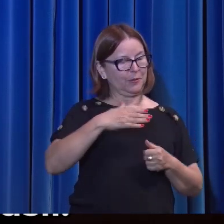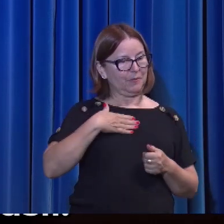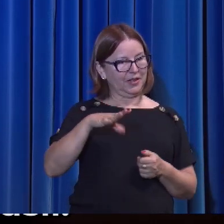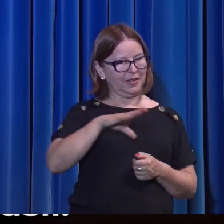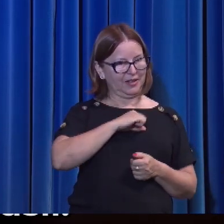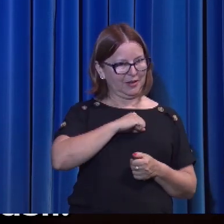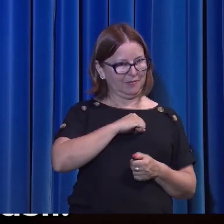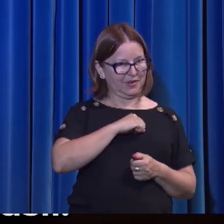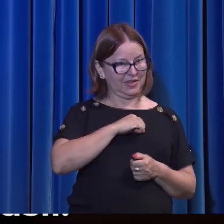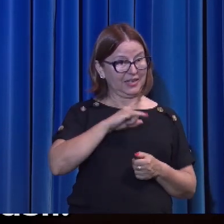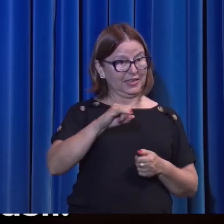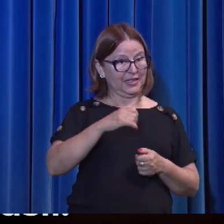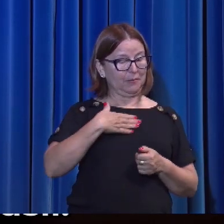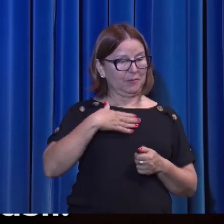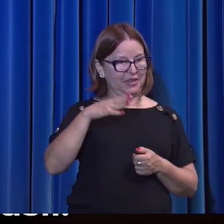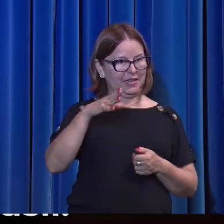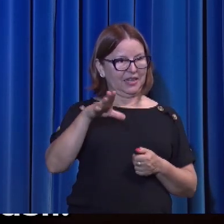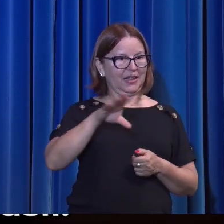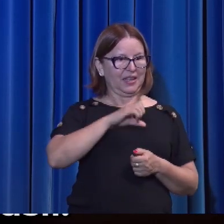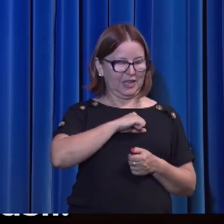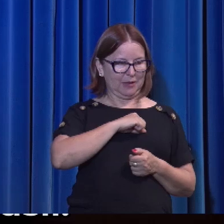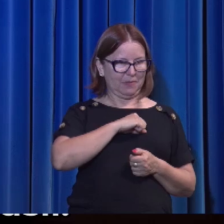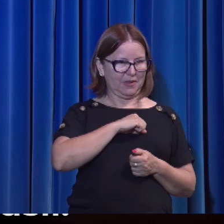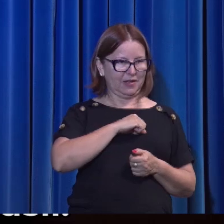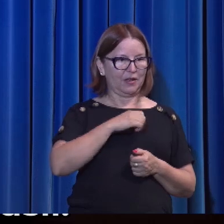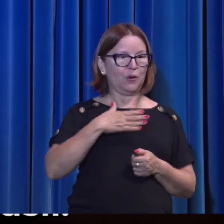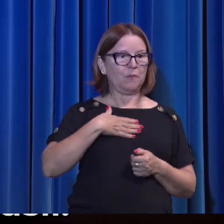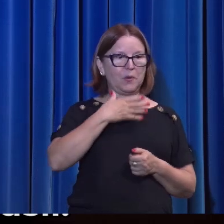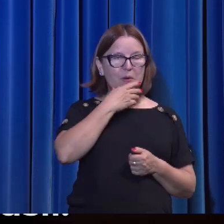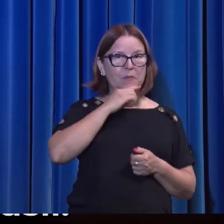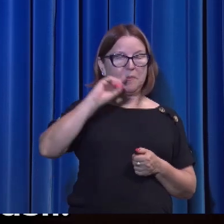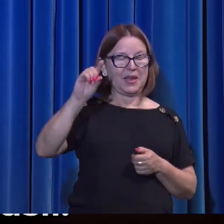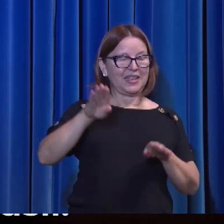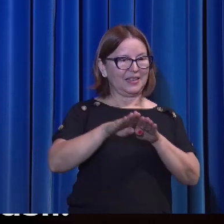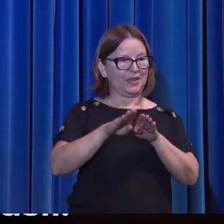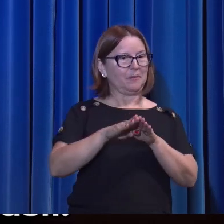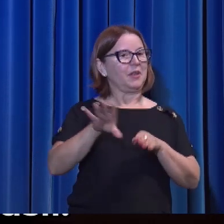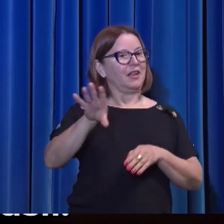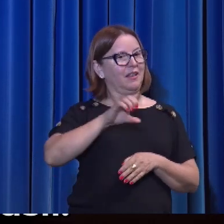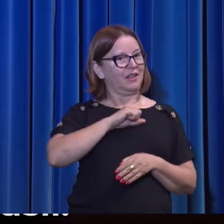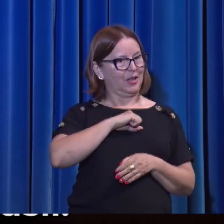por meu Pai, e eu também o amarei e me manifestarei a ele.